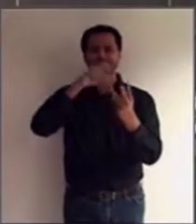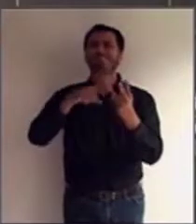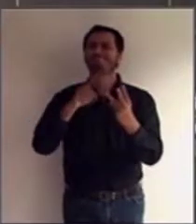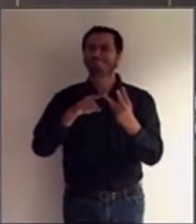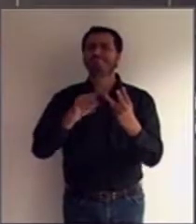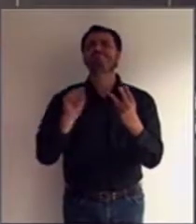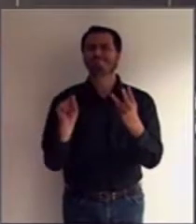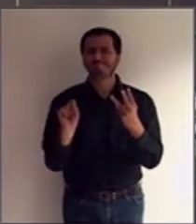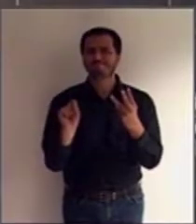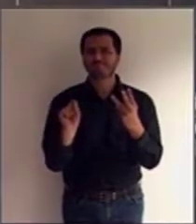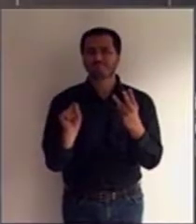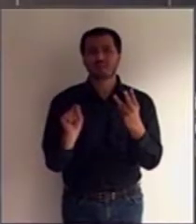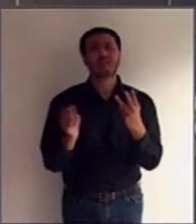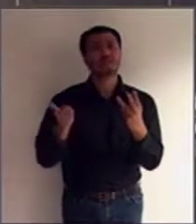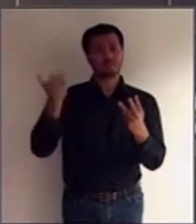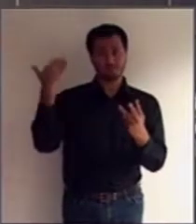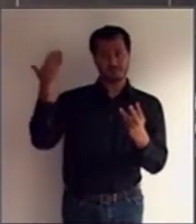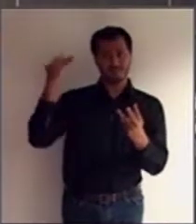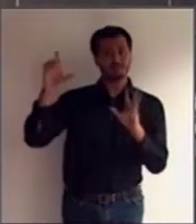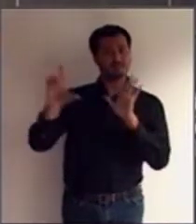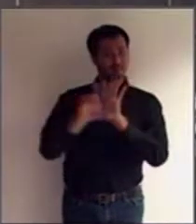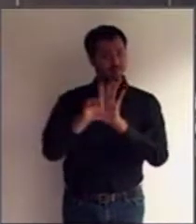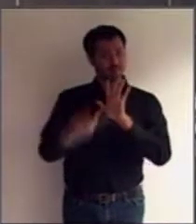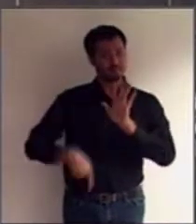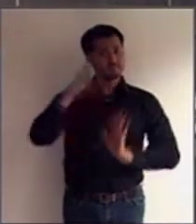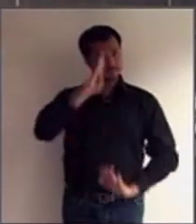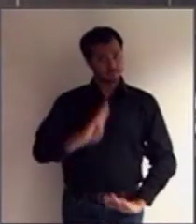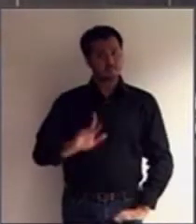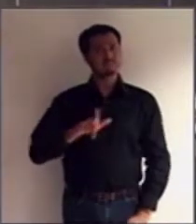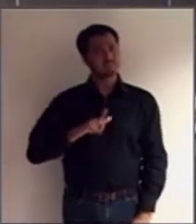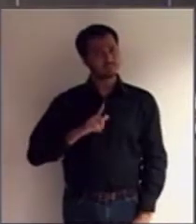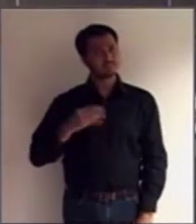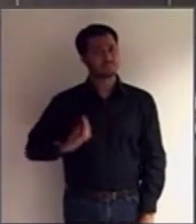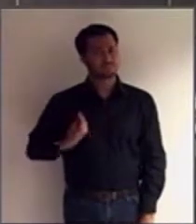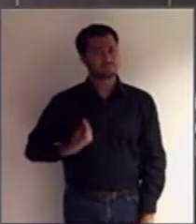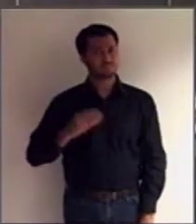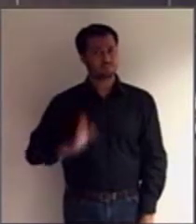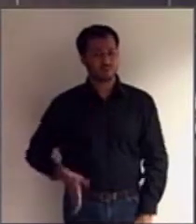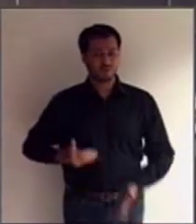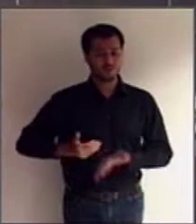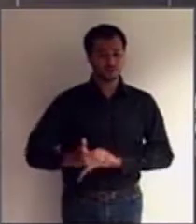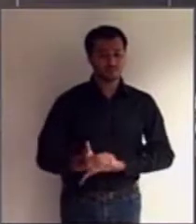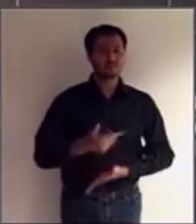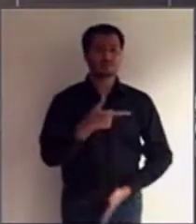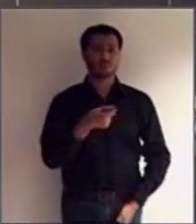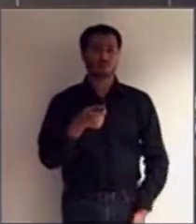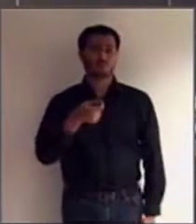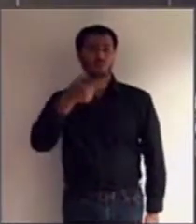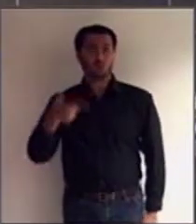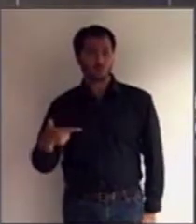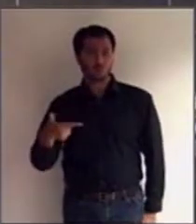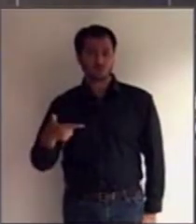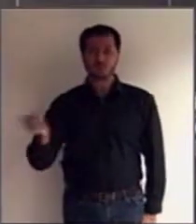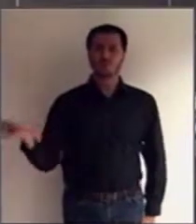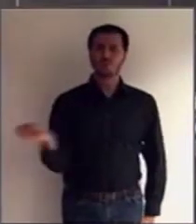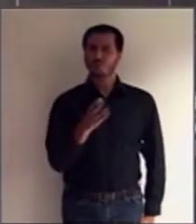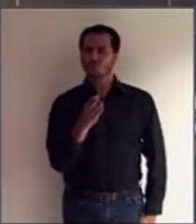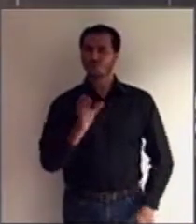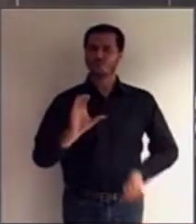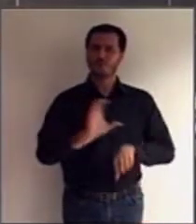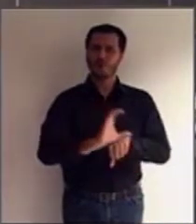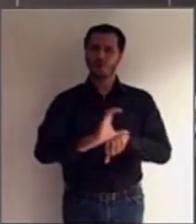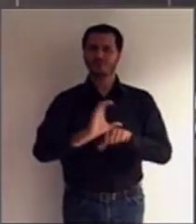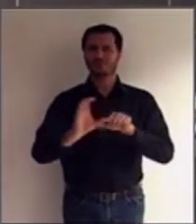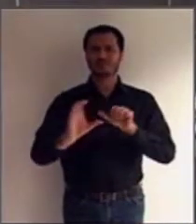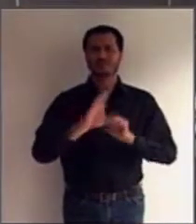intermediária já existia na legislação brasileira, pelo menos desde 2002, que é quando o novo Código Civil entrou em vigor.